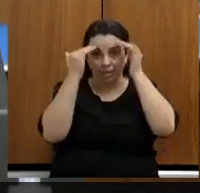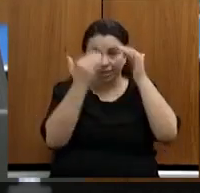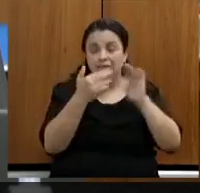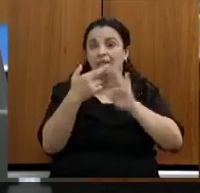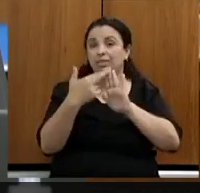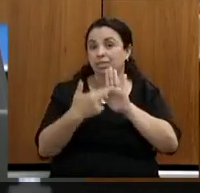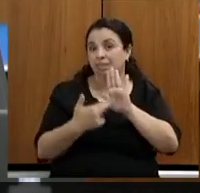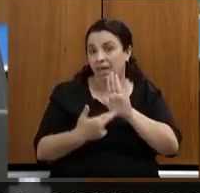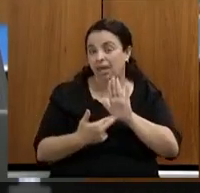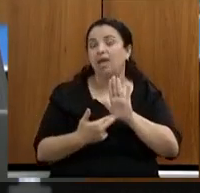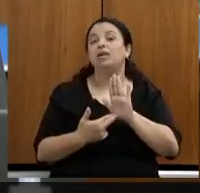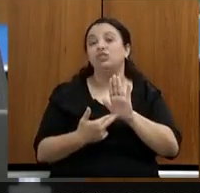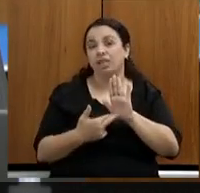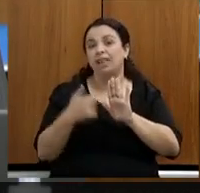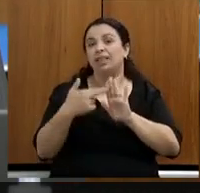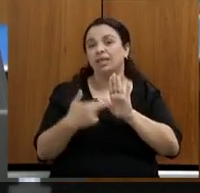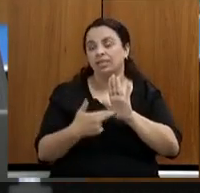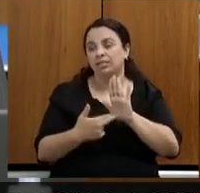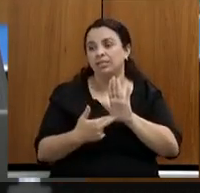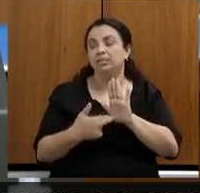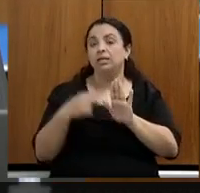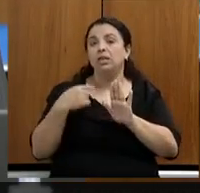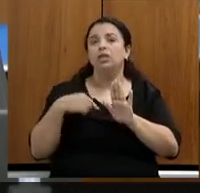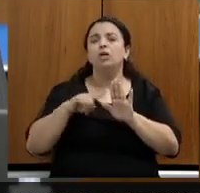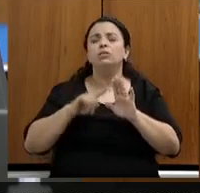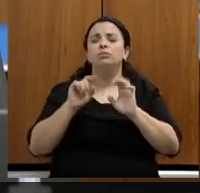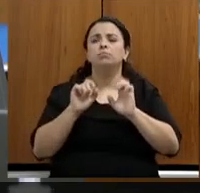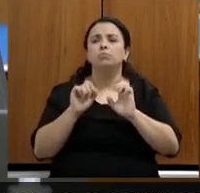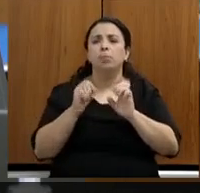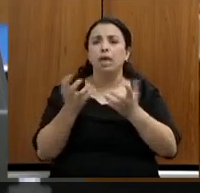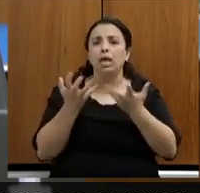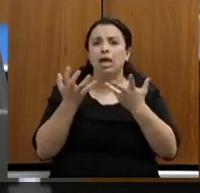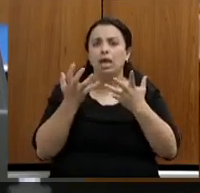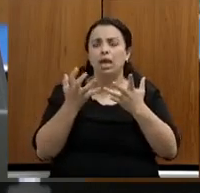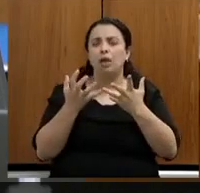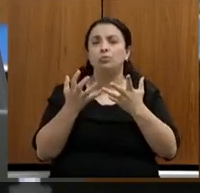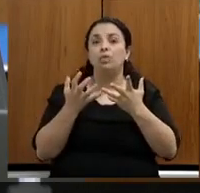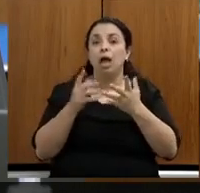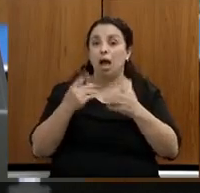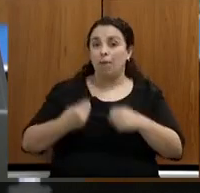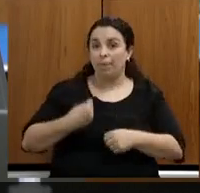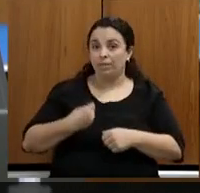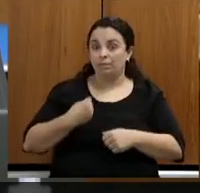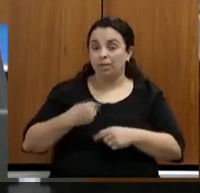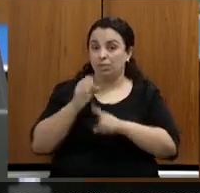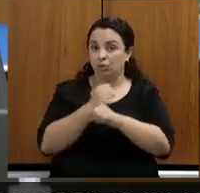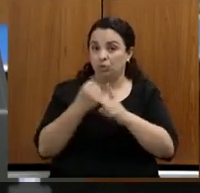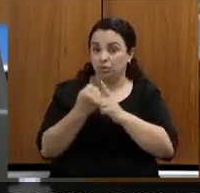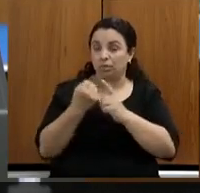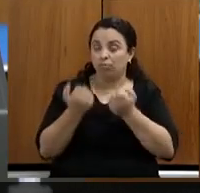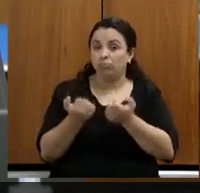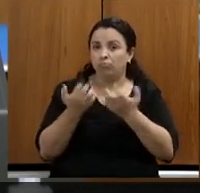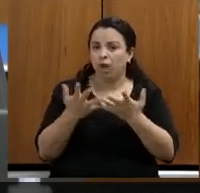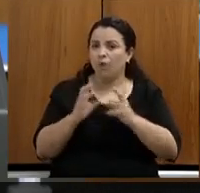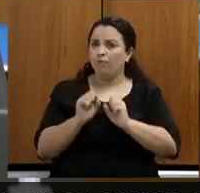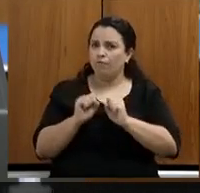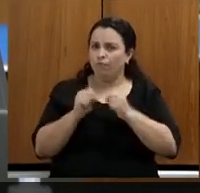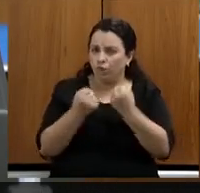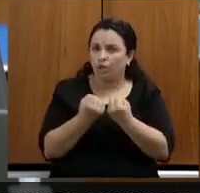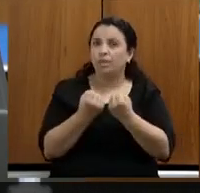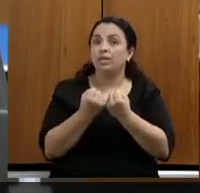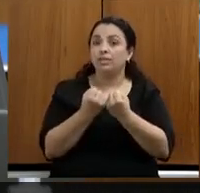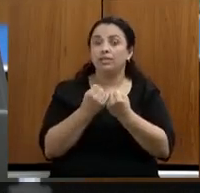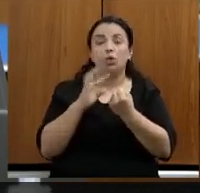especialmente, nós buscamos fortalecer, sim, a participação social, deputada, com todos os setores.